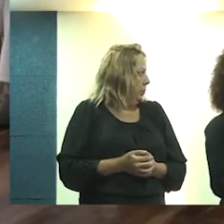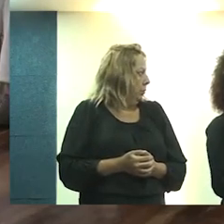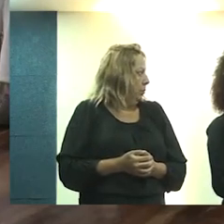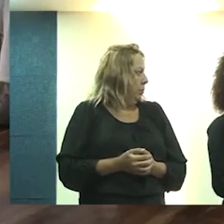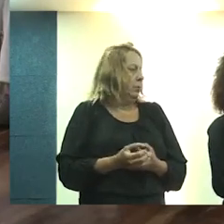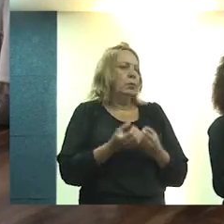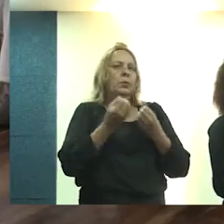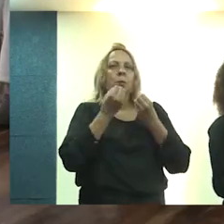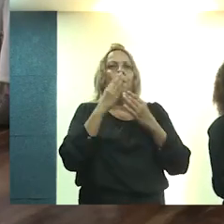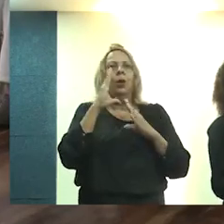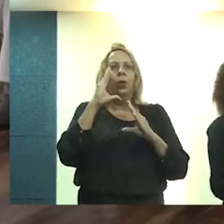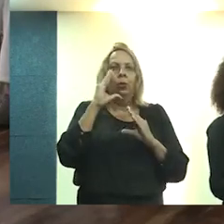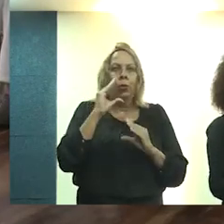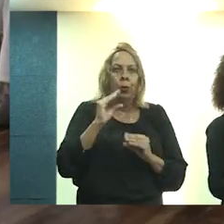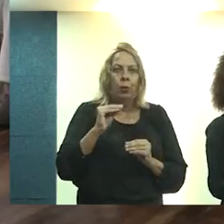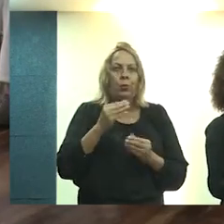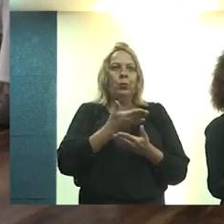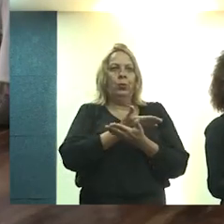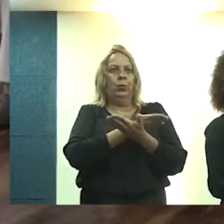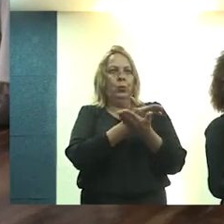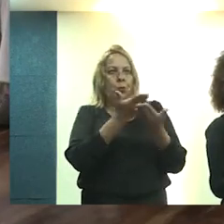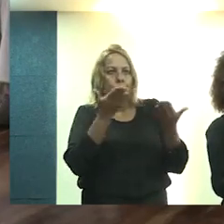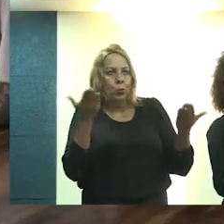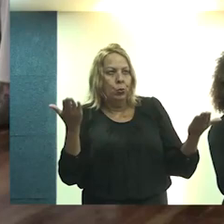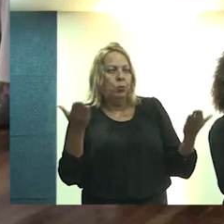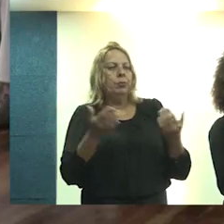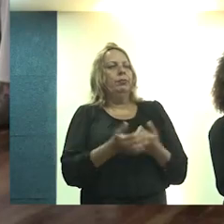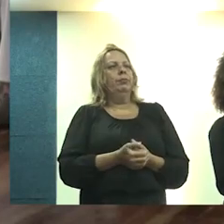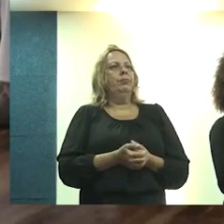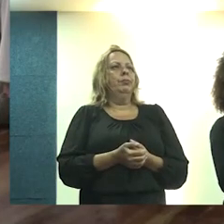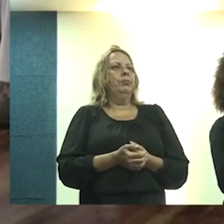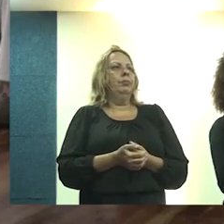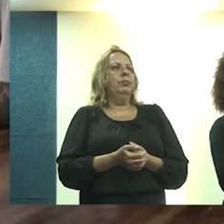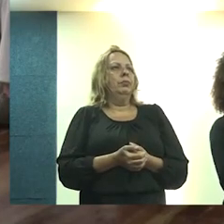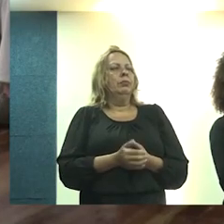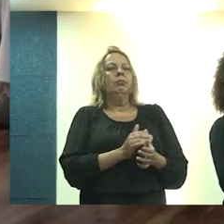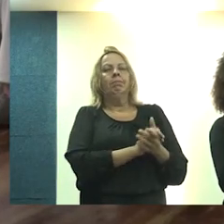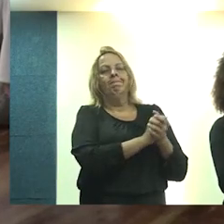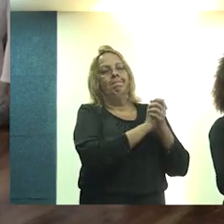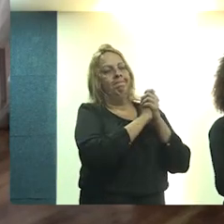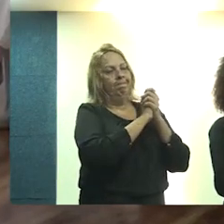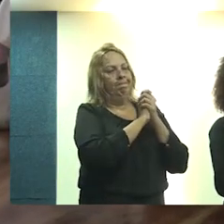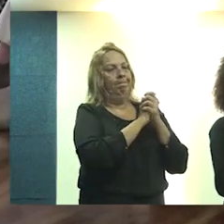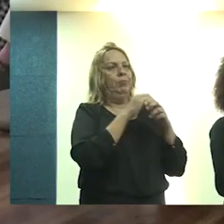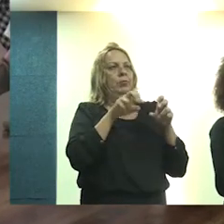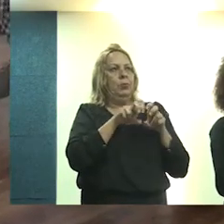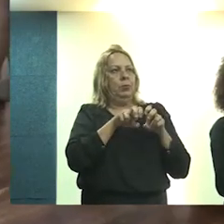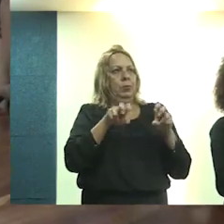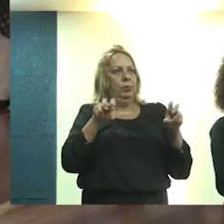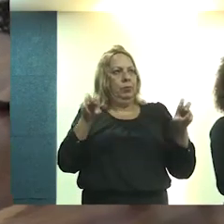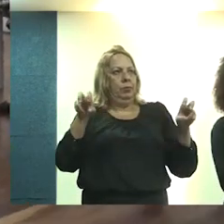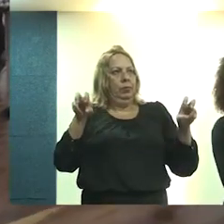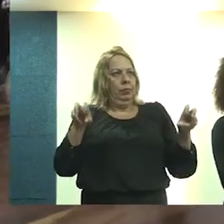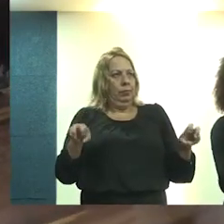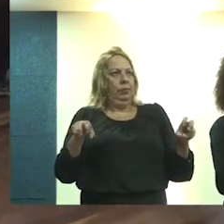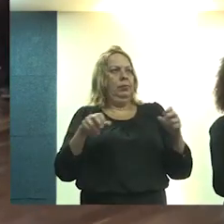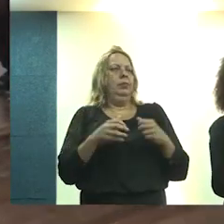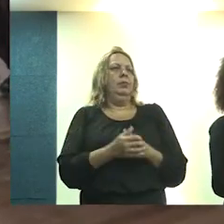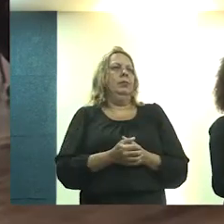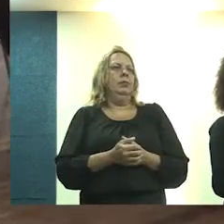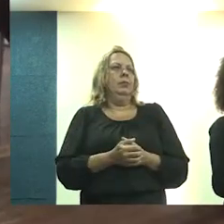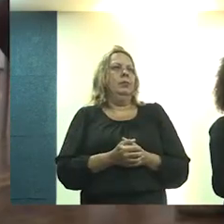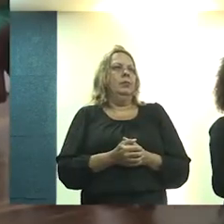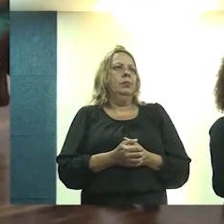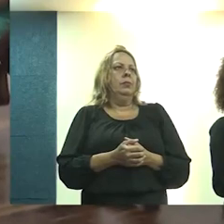Muito boa noite a todas, a todos. Cumprimentar a mesa na pessoa